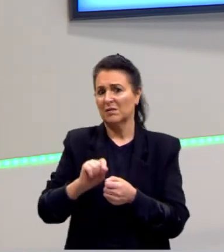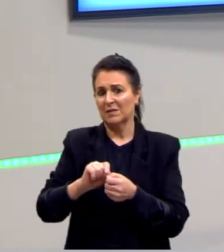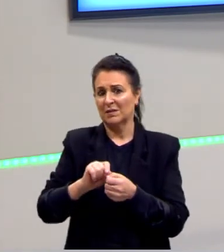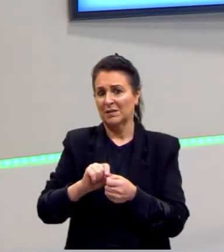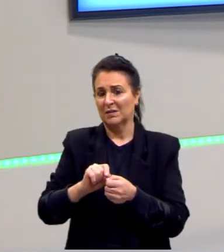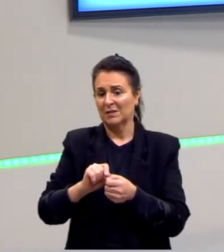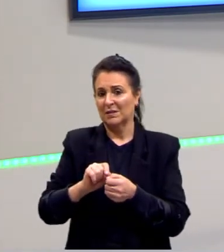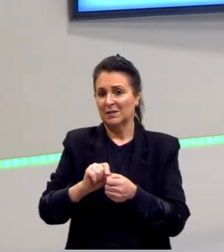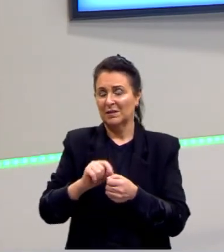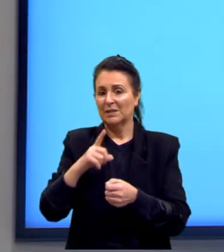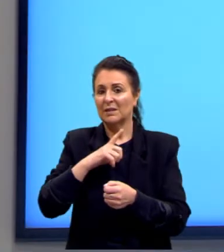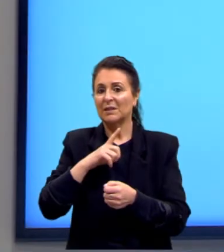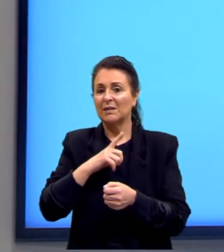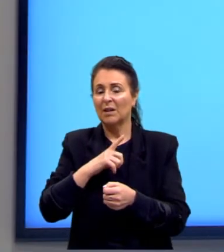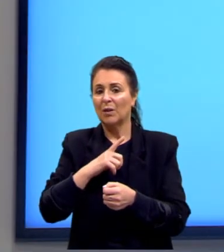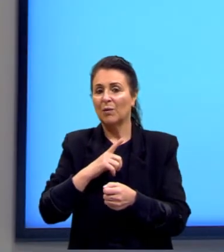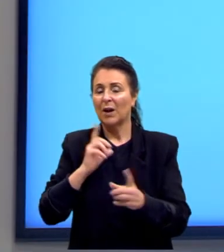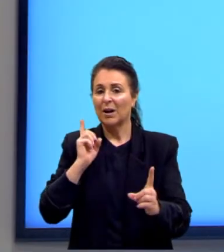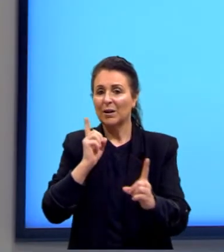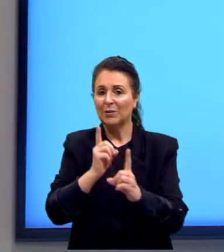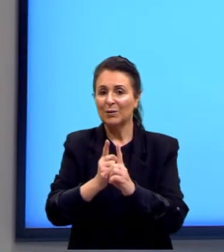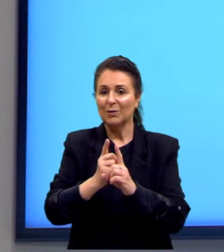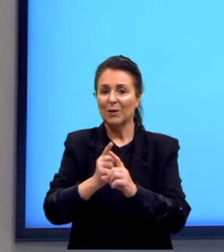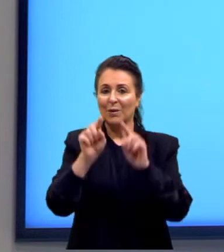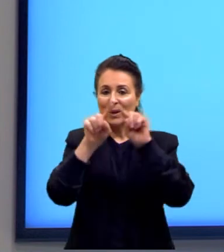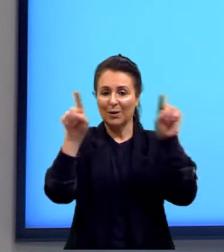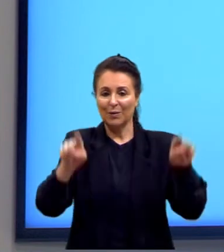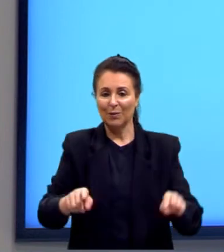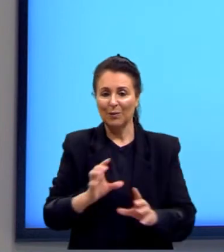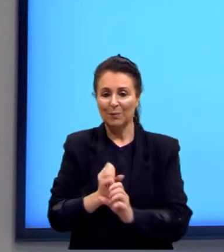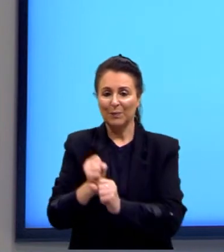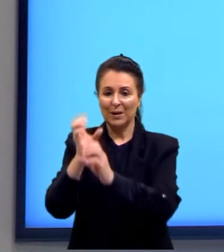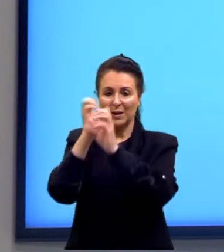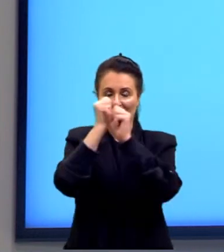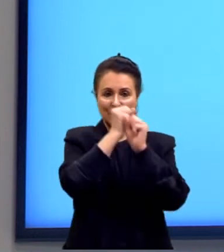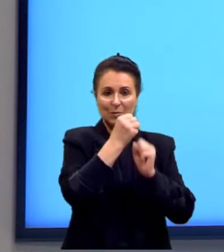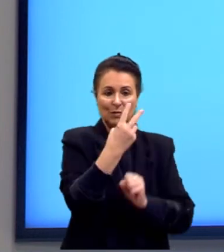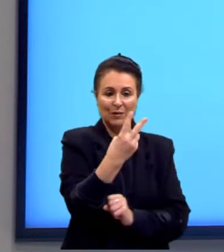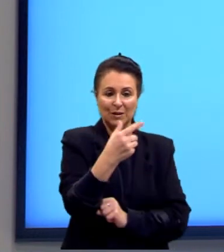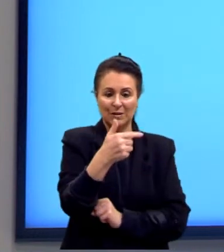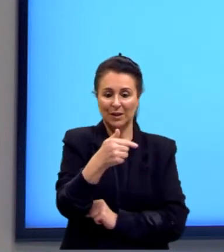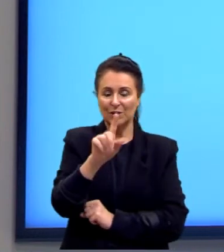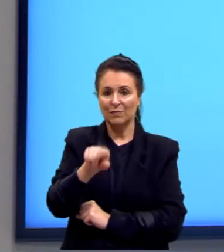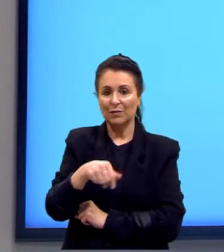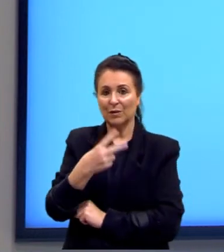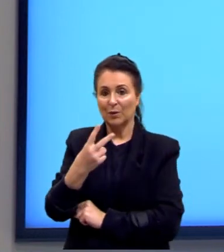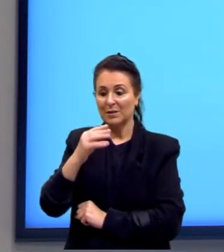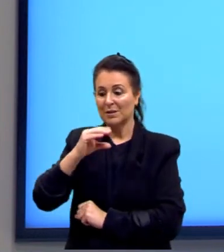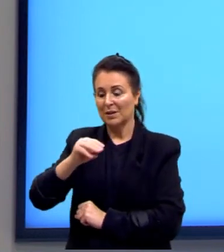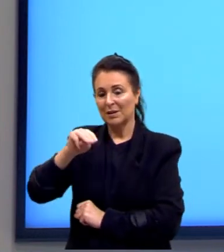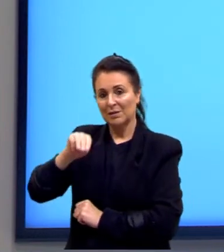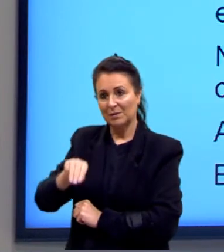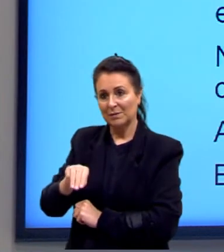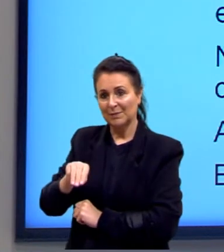Então, aqui nós chegamos no nosso perímetro, então, 27,2 centímetros.